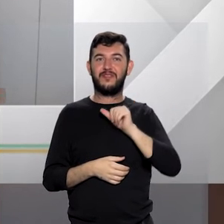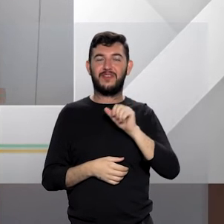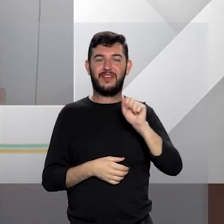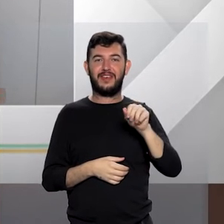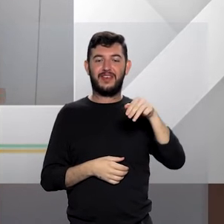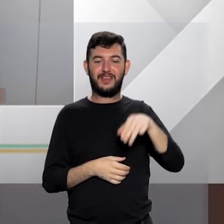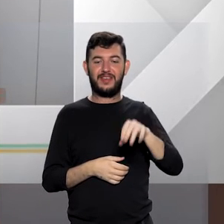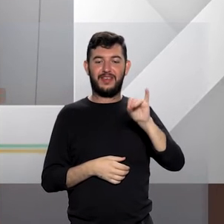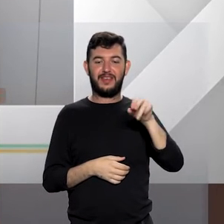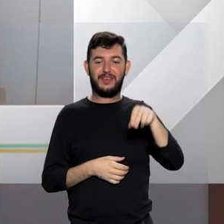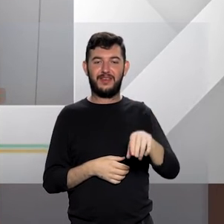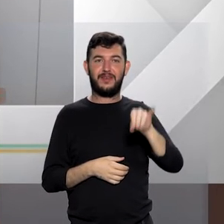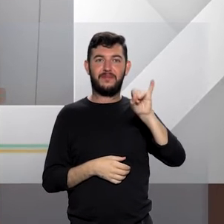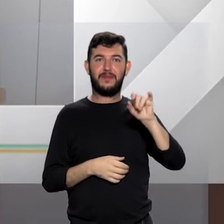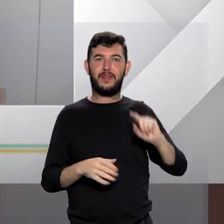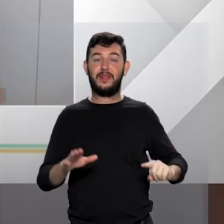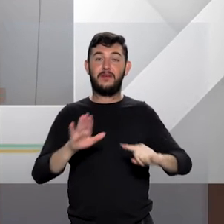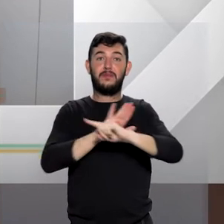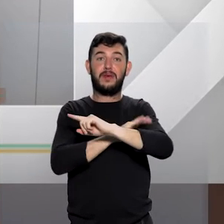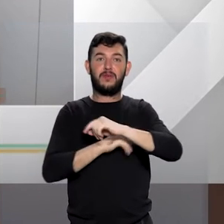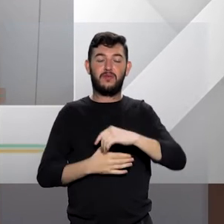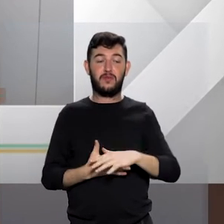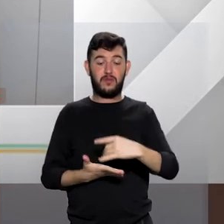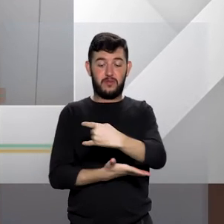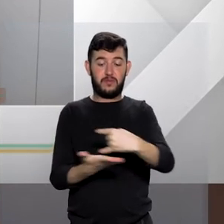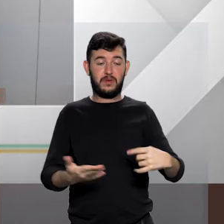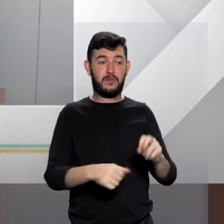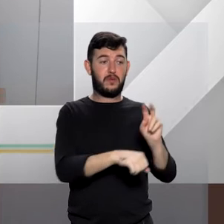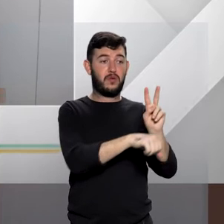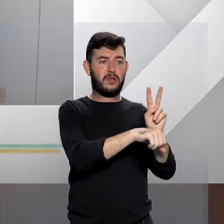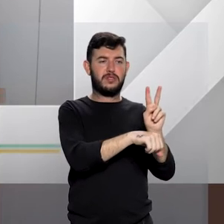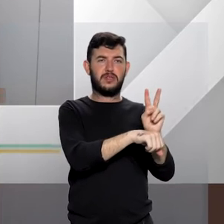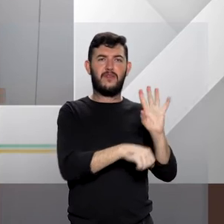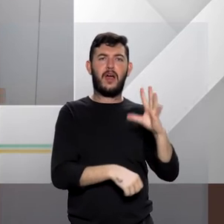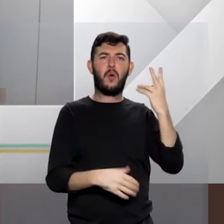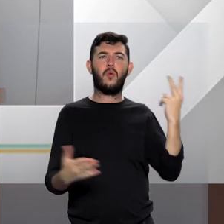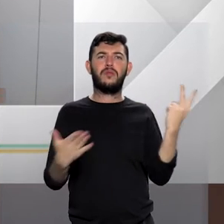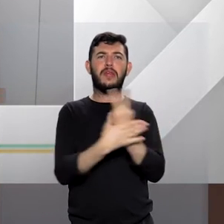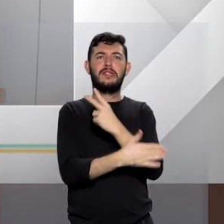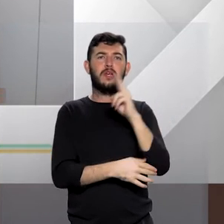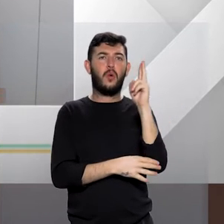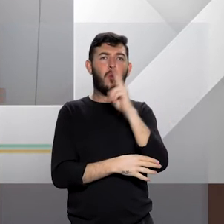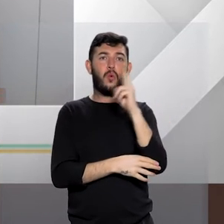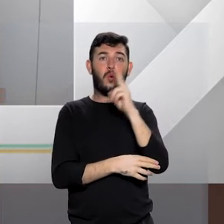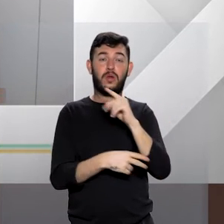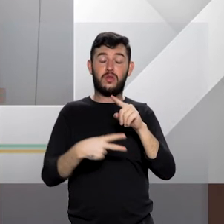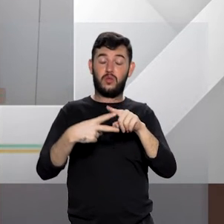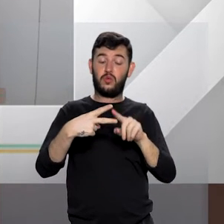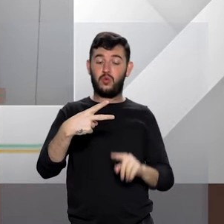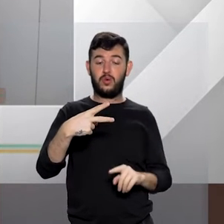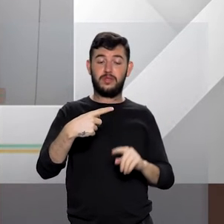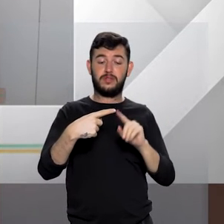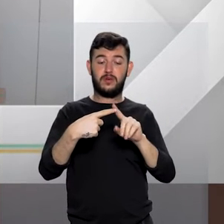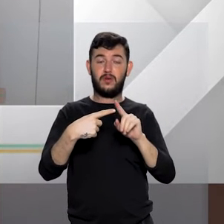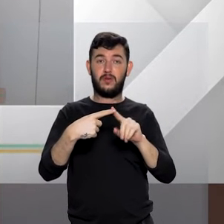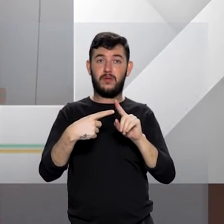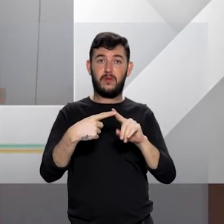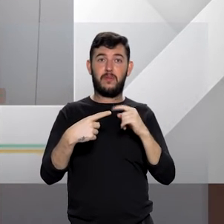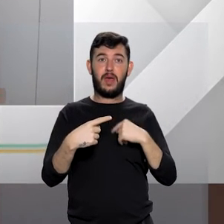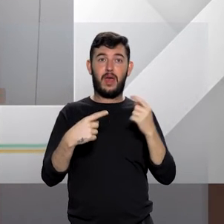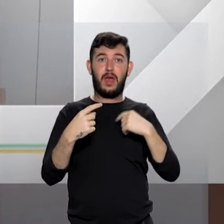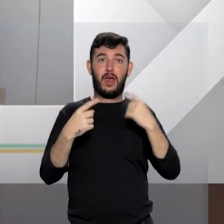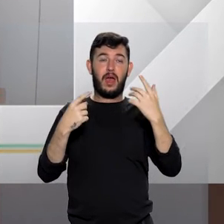doutora. Há dois tipos de medidas protetivas de urgência. De um lado, as direcionadas ao agressor, de outro,